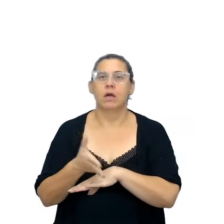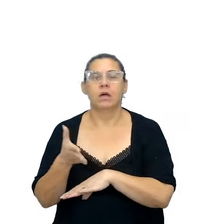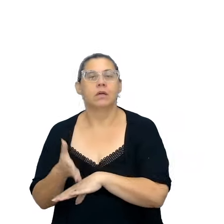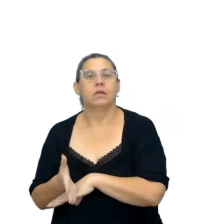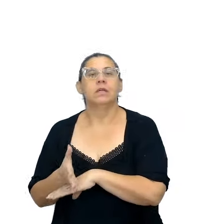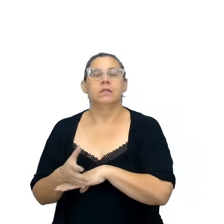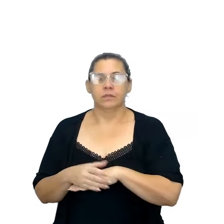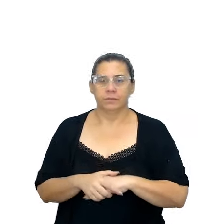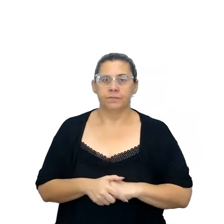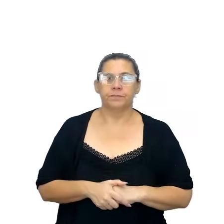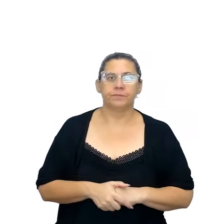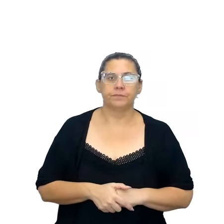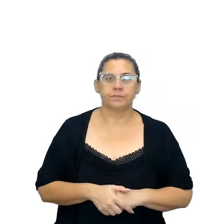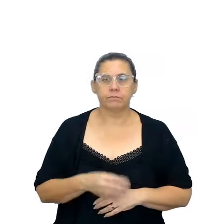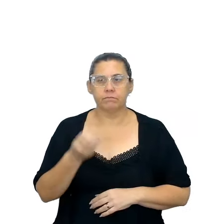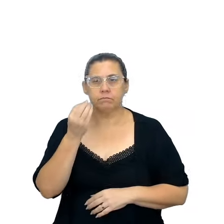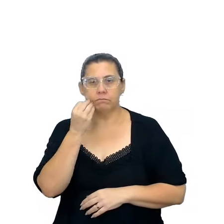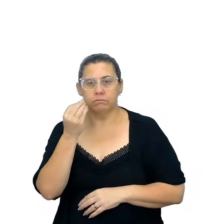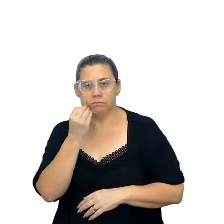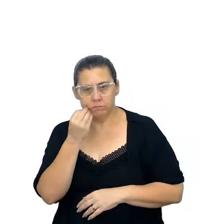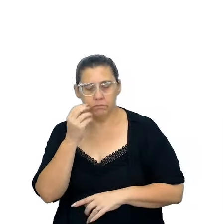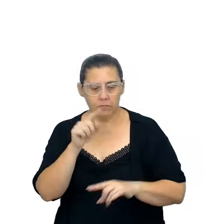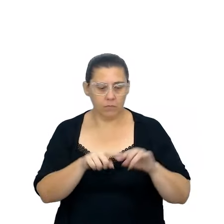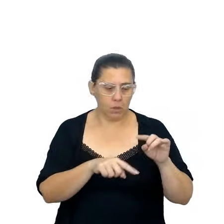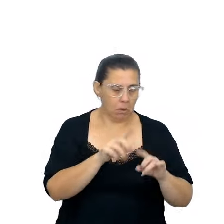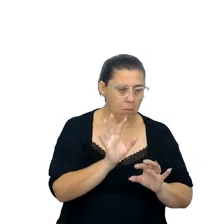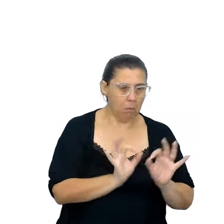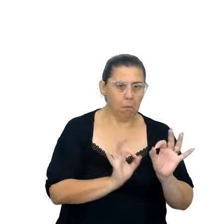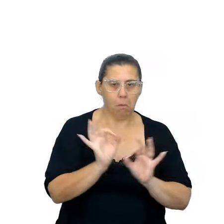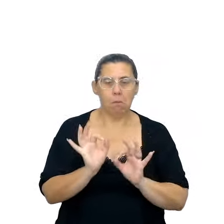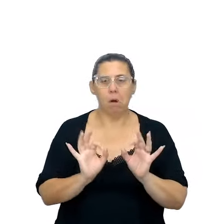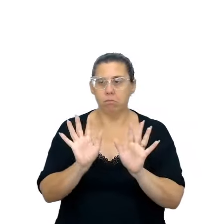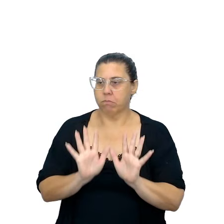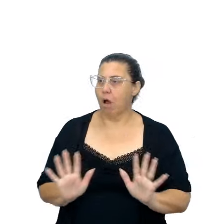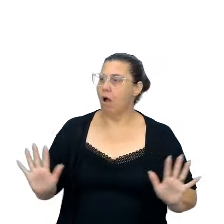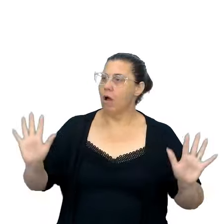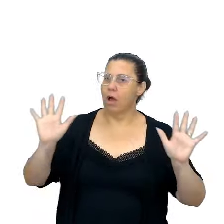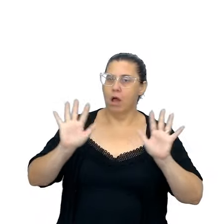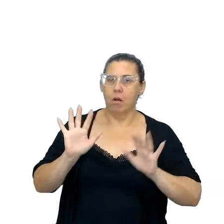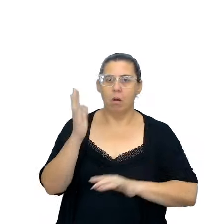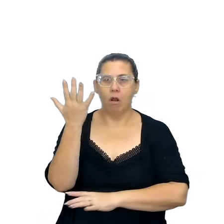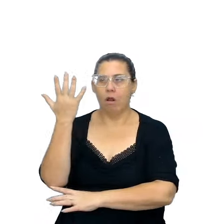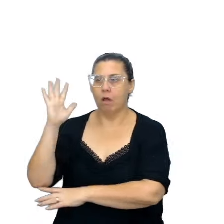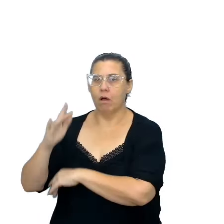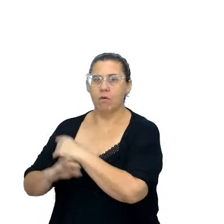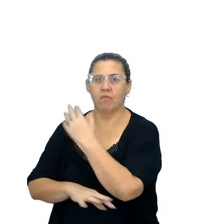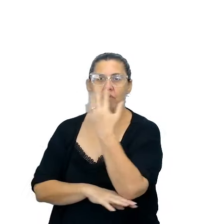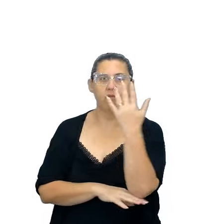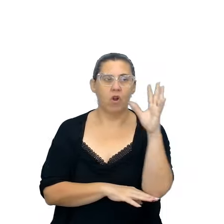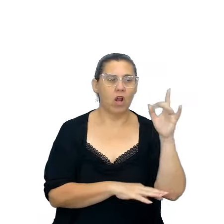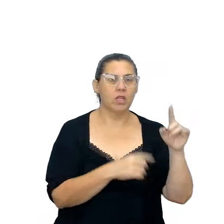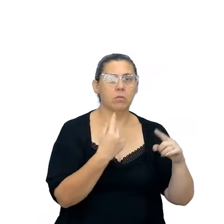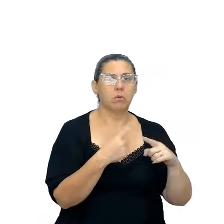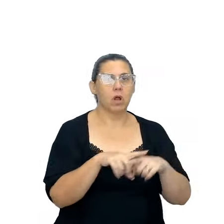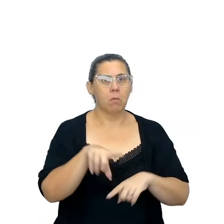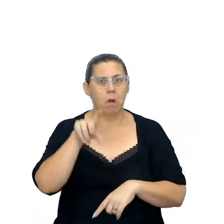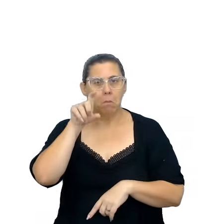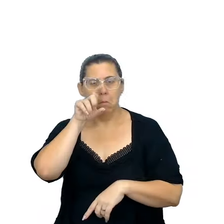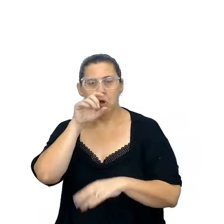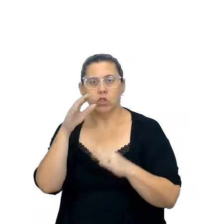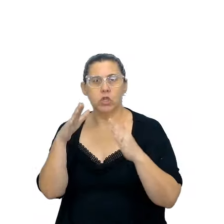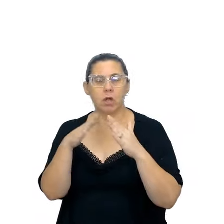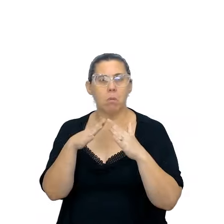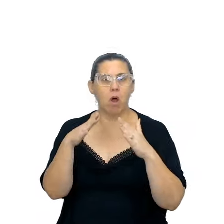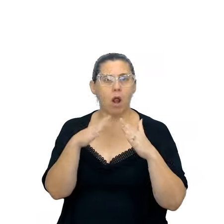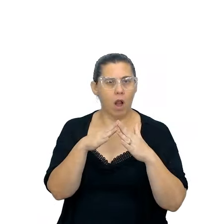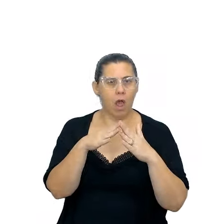parte, né, de buscar materiais, de construir as cenas de uma floresta, porque era uma bruxa que morava numa floresta,